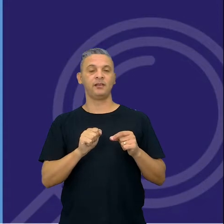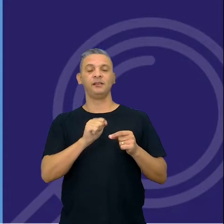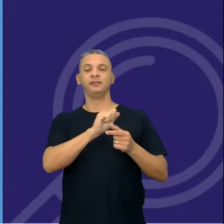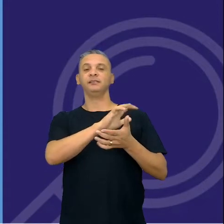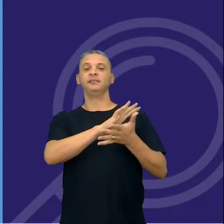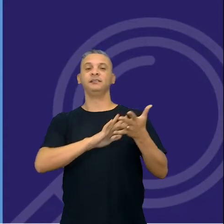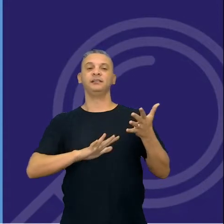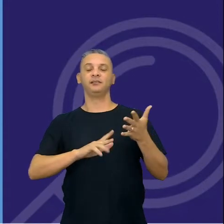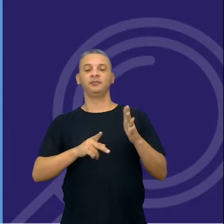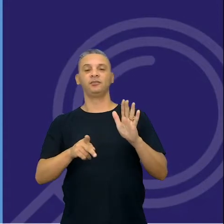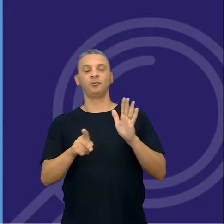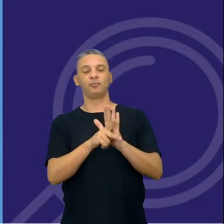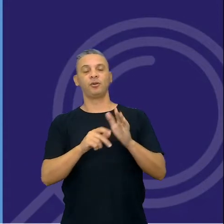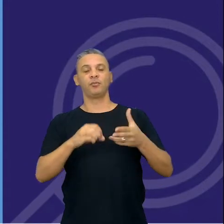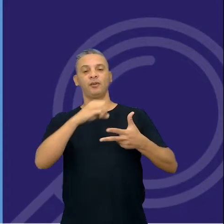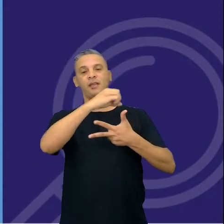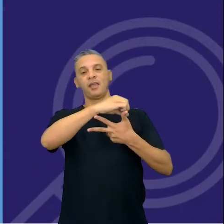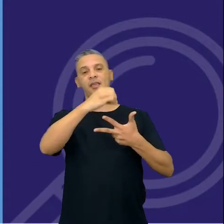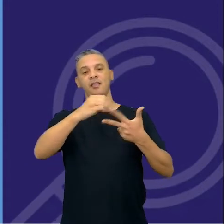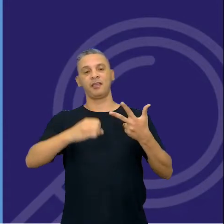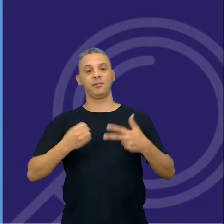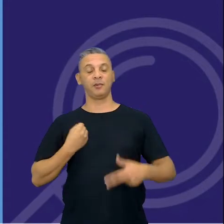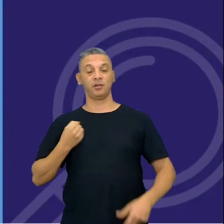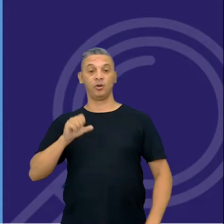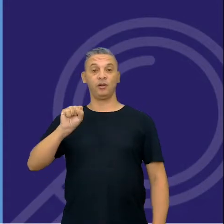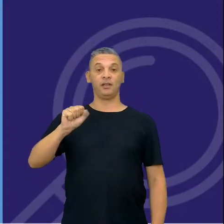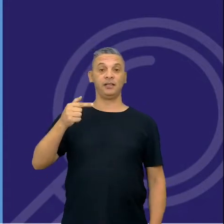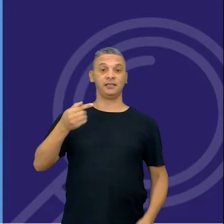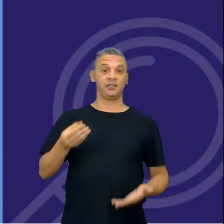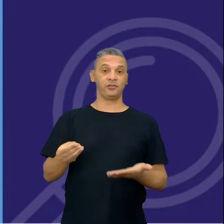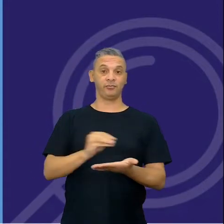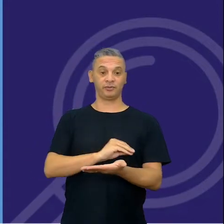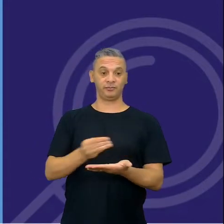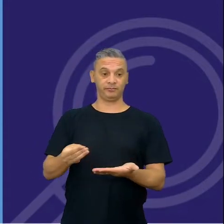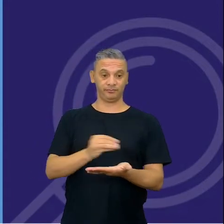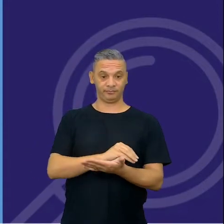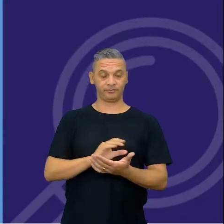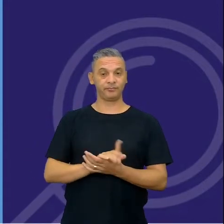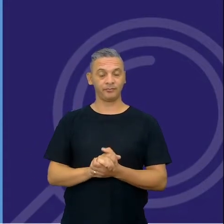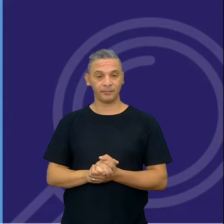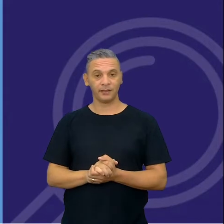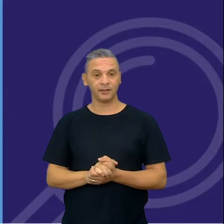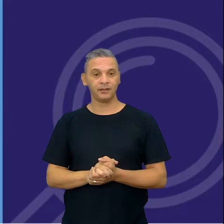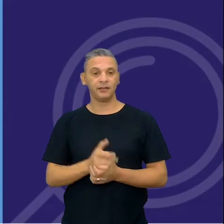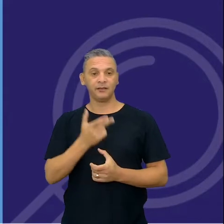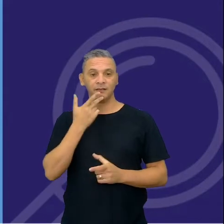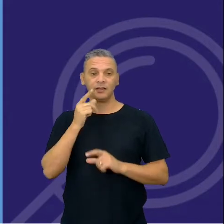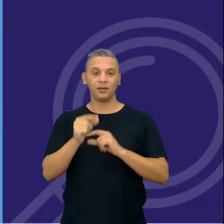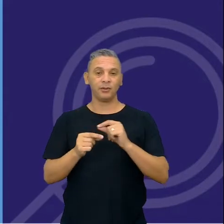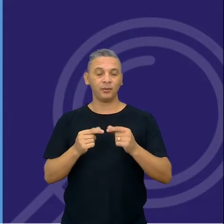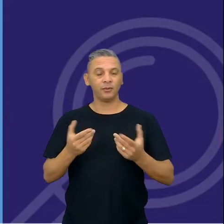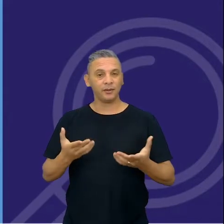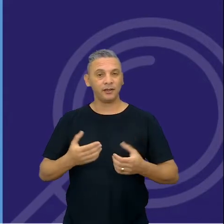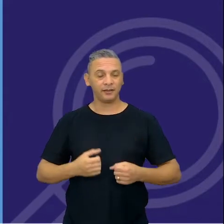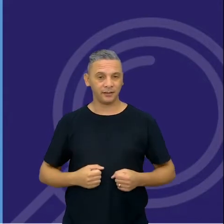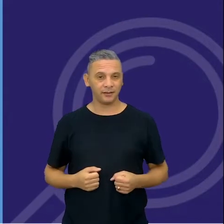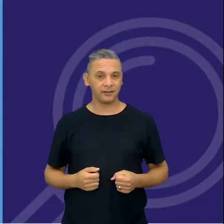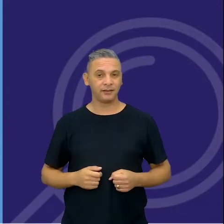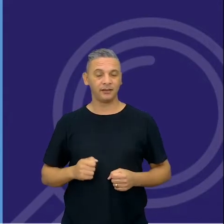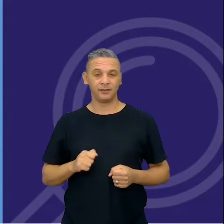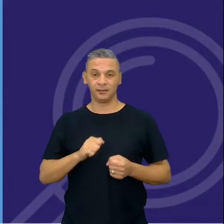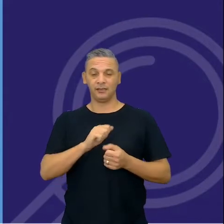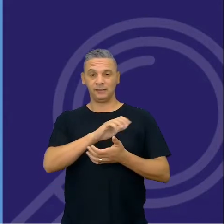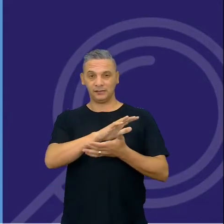tem na apostila, na página 87. Mas aí, eu queria falar ainda mais sobre isso. Quando eu trago um